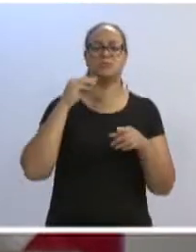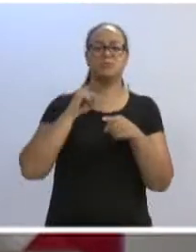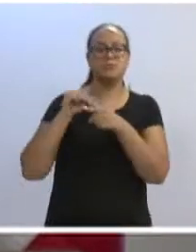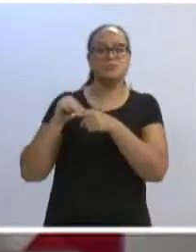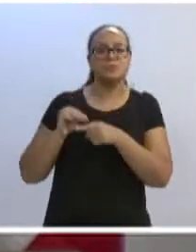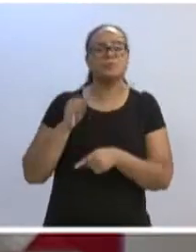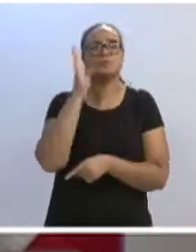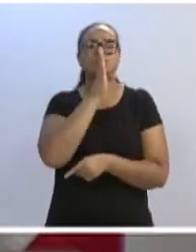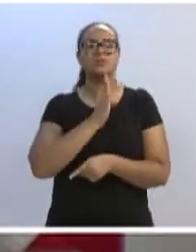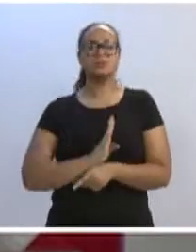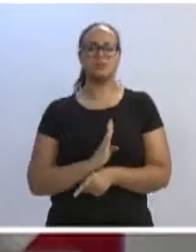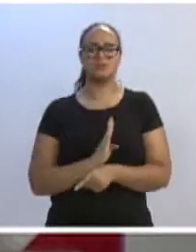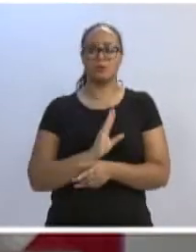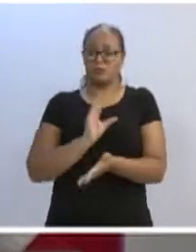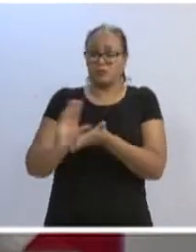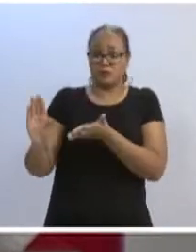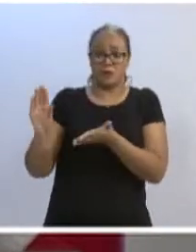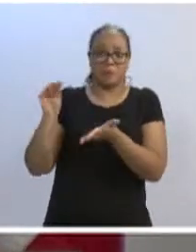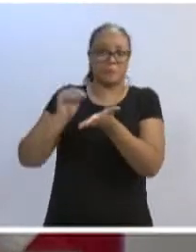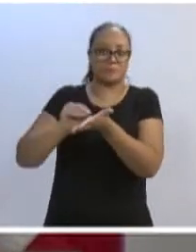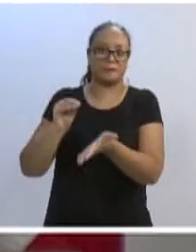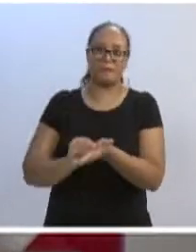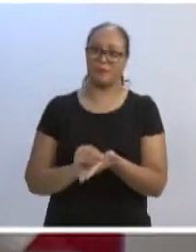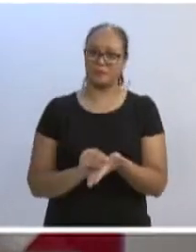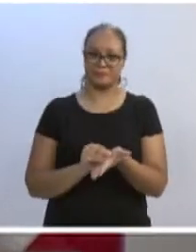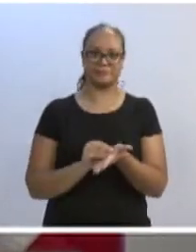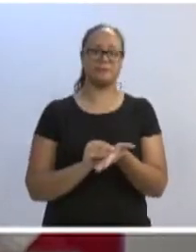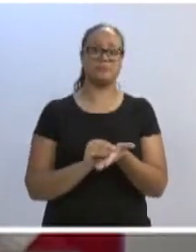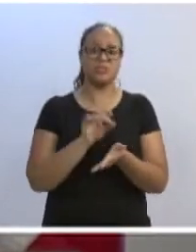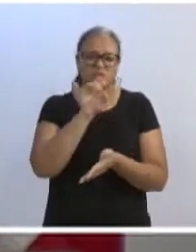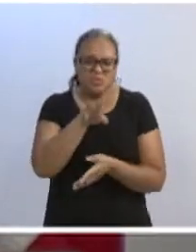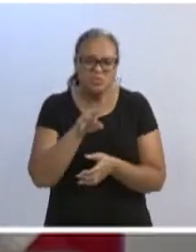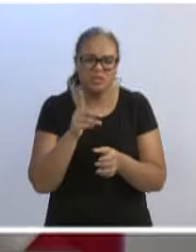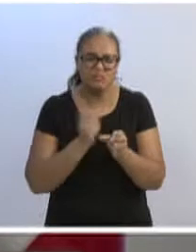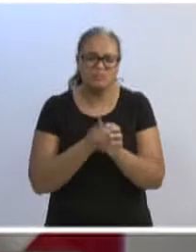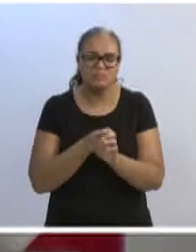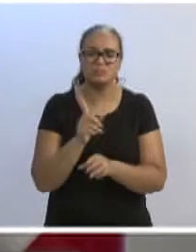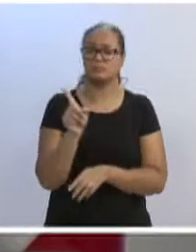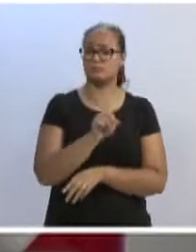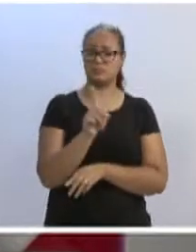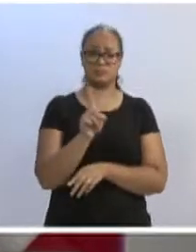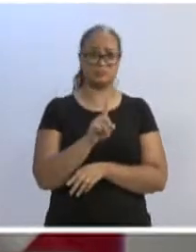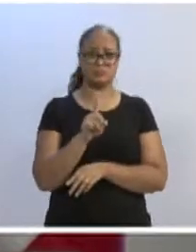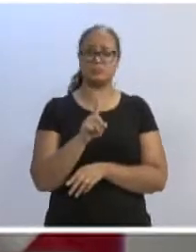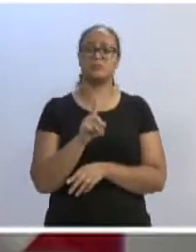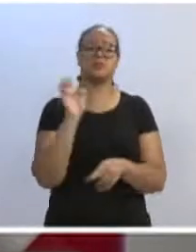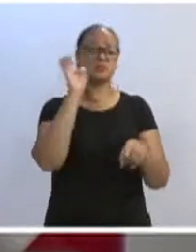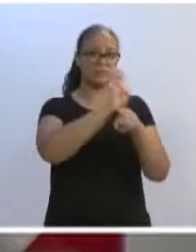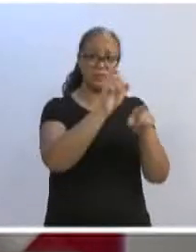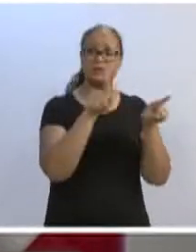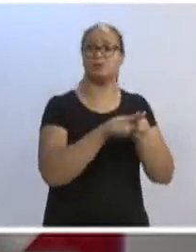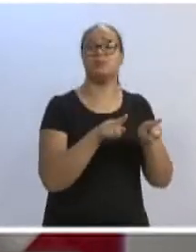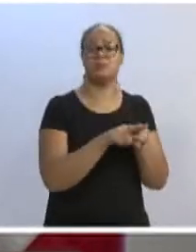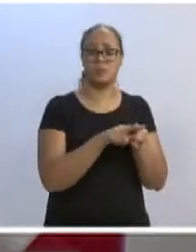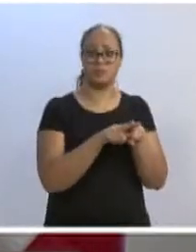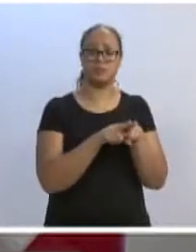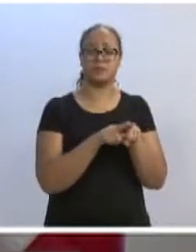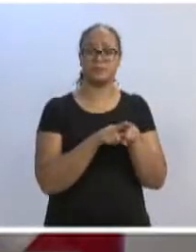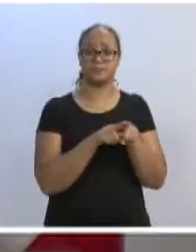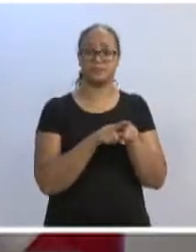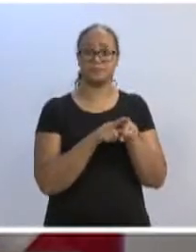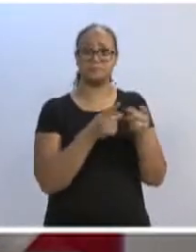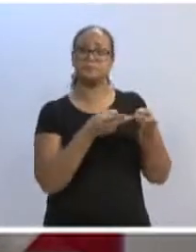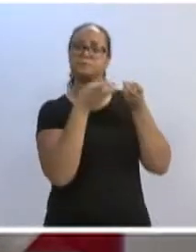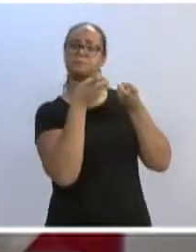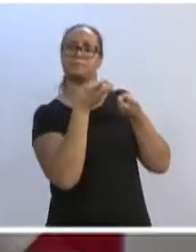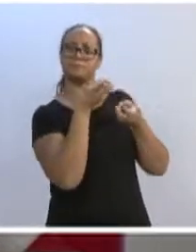receita tocar a máquina pública. Isso não é só nos municípios, reflete também nos estados. E veja Santa Catarina